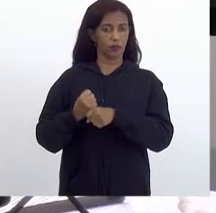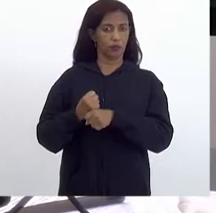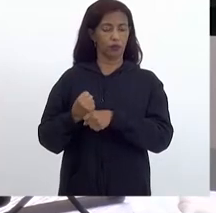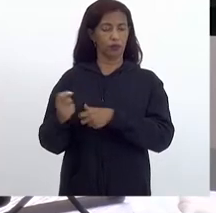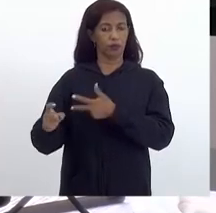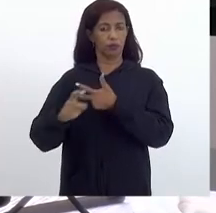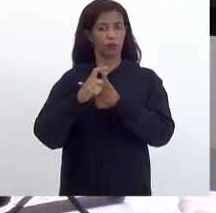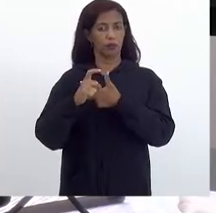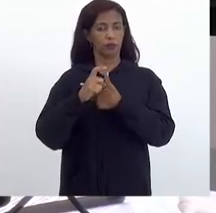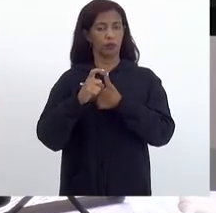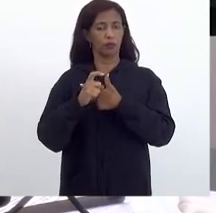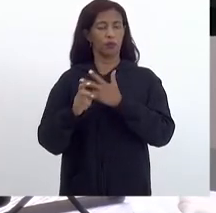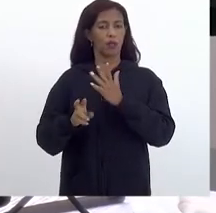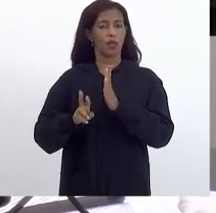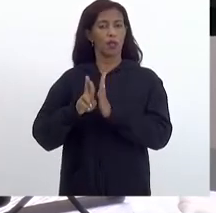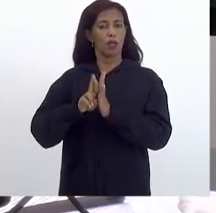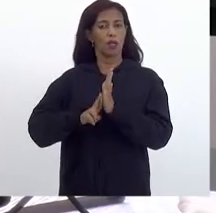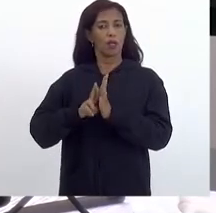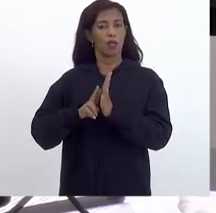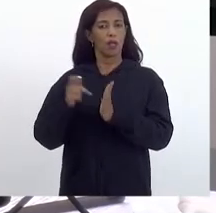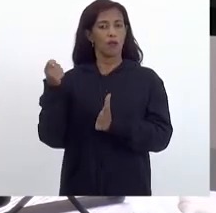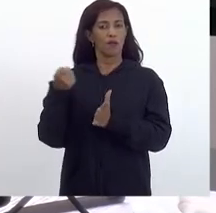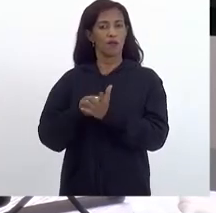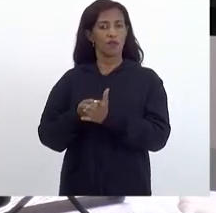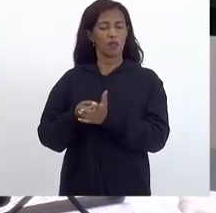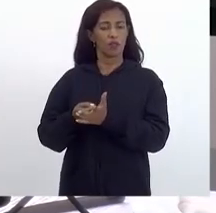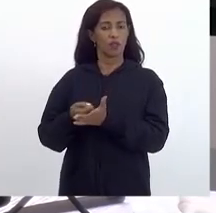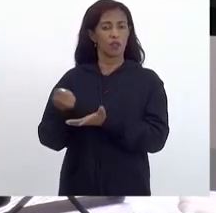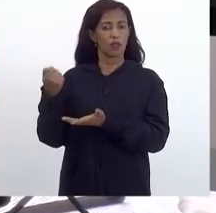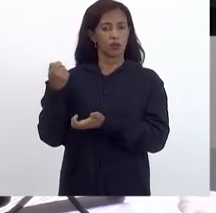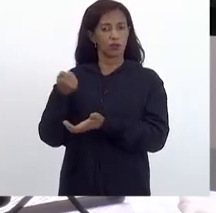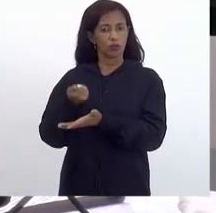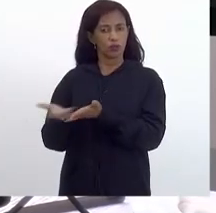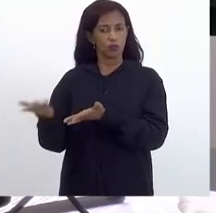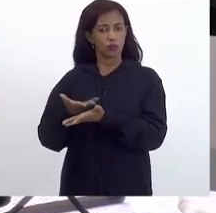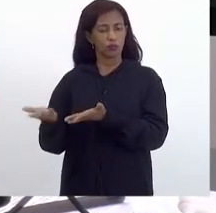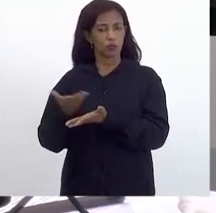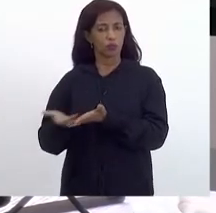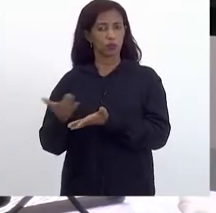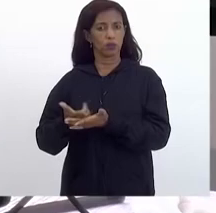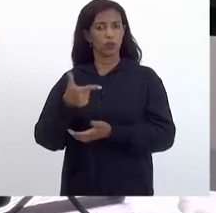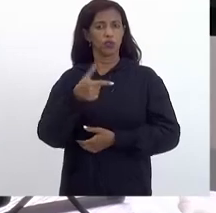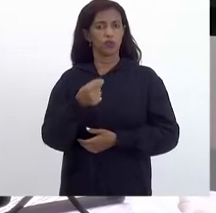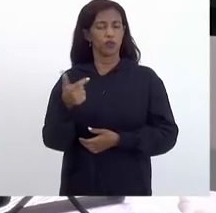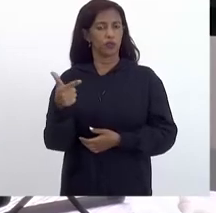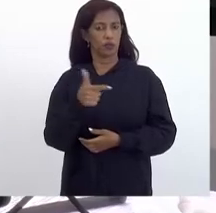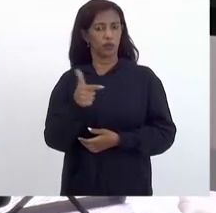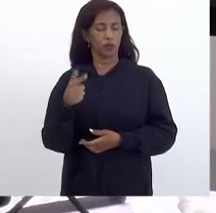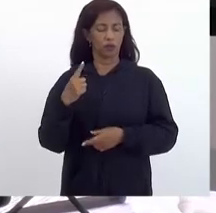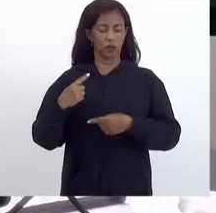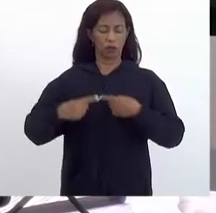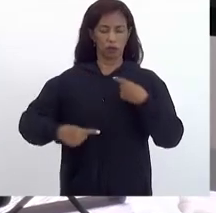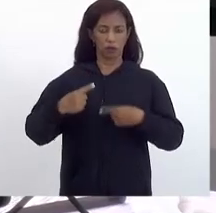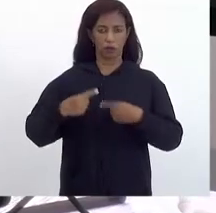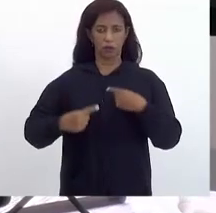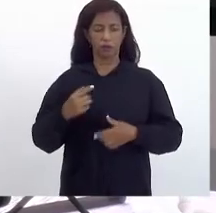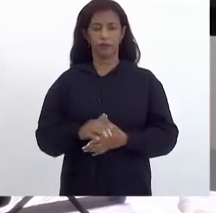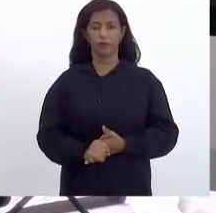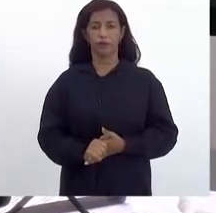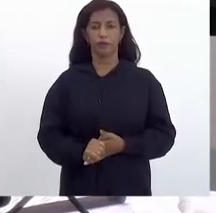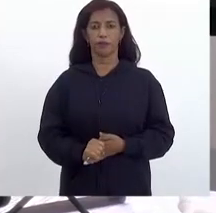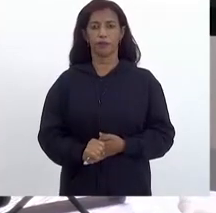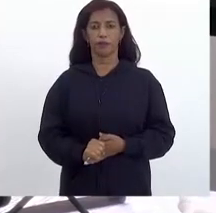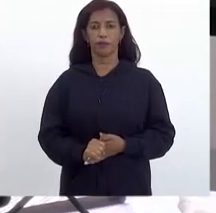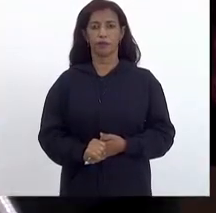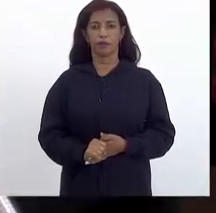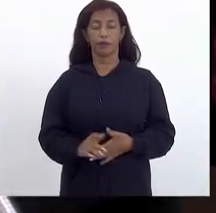Poder Executivo, que estima a receita e fixa a despesa do Estado do Rio de Janeiro para o exercício financeiro de 2022. Em discussão... Presidente, ao